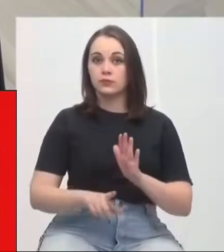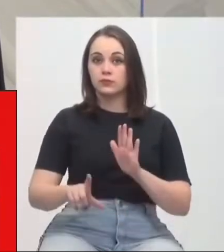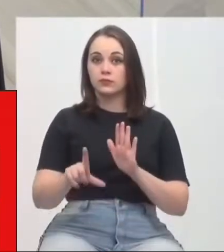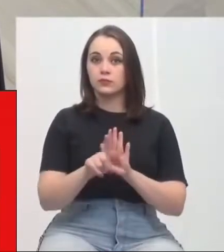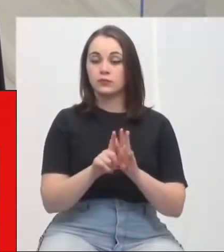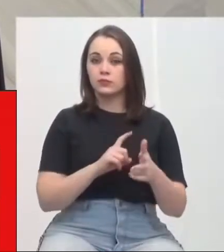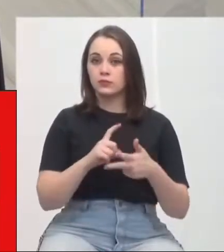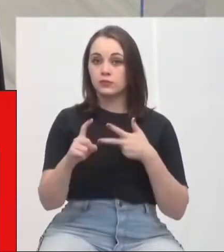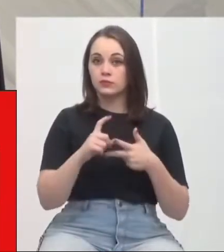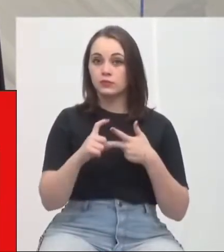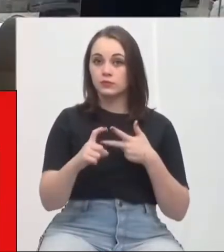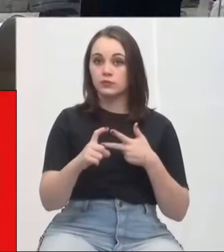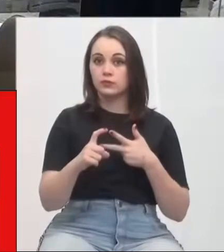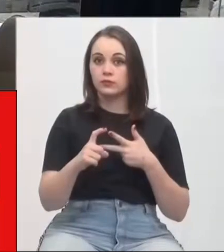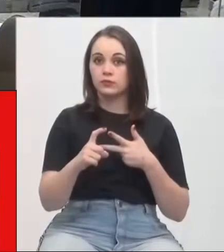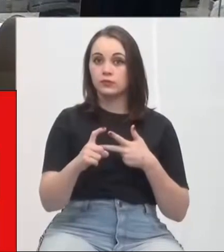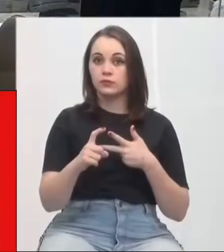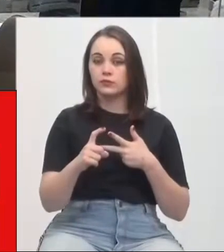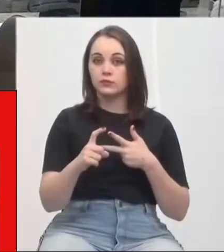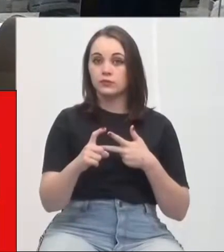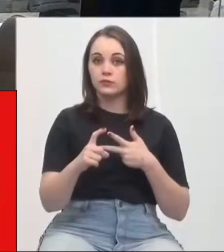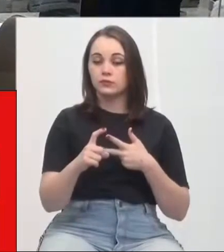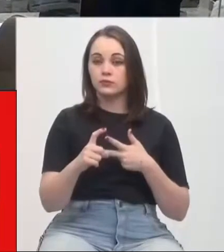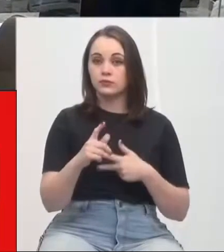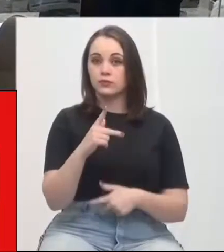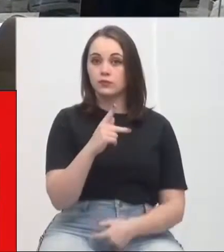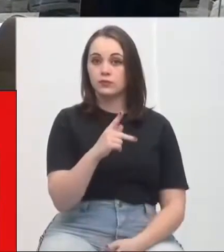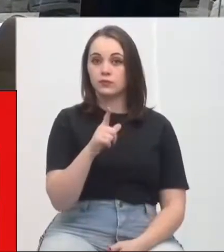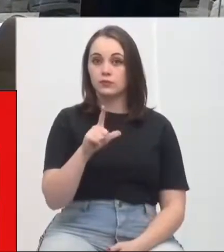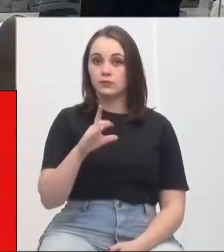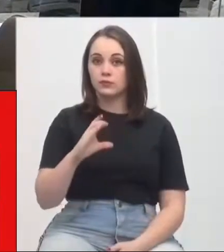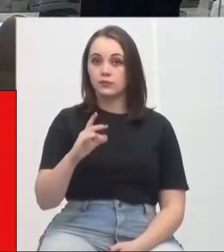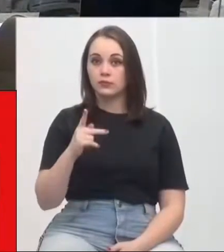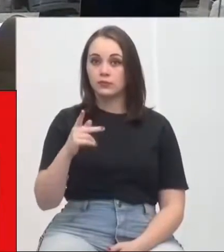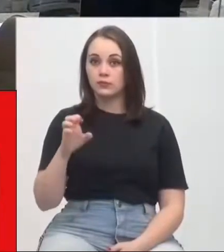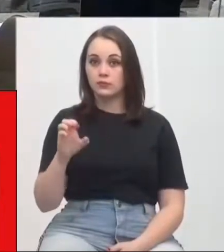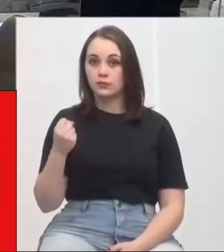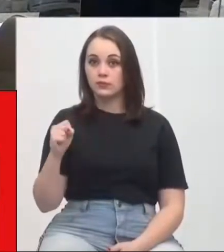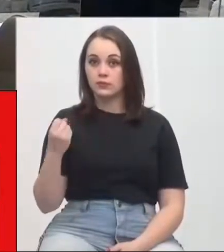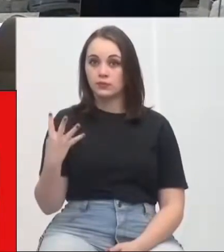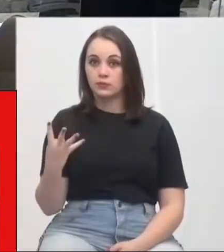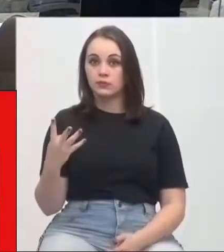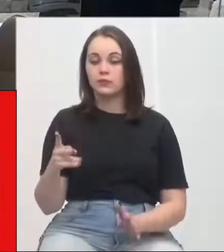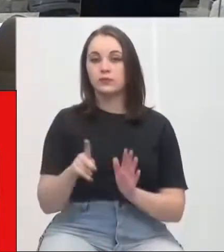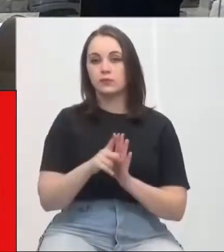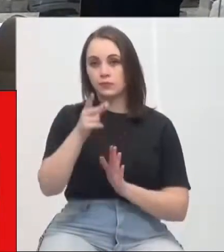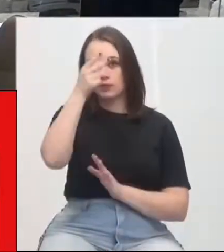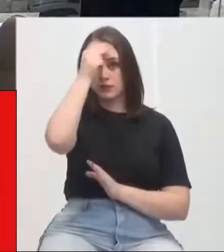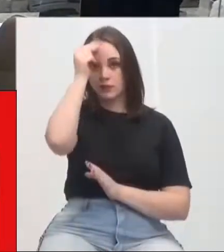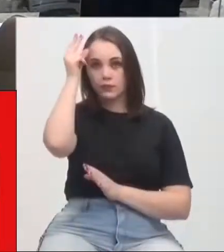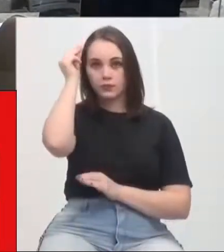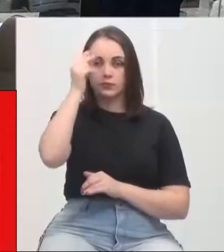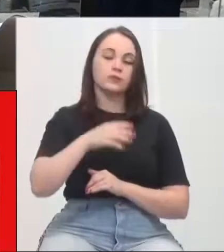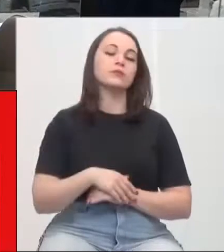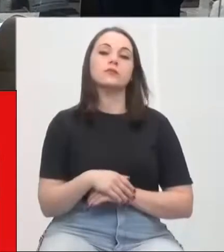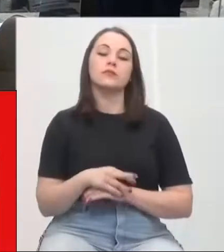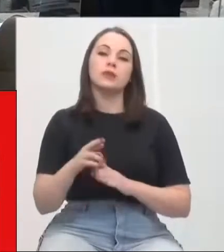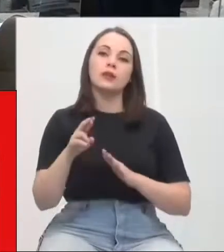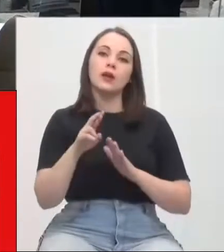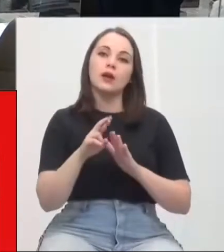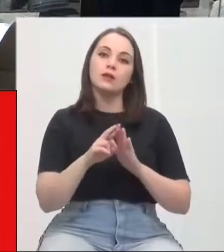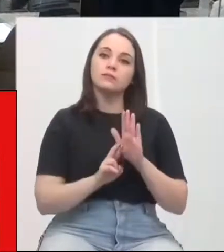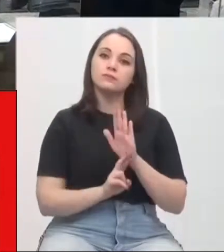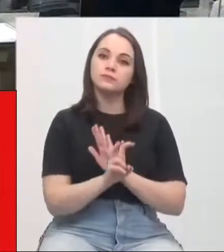Poder Executivo, NCPE 8421, de autoria do Prefeito Municipal. Requerimento